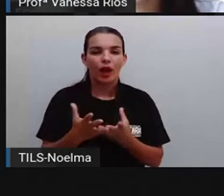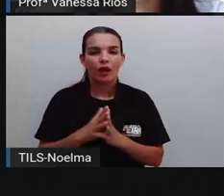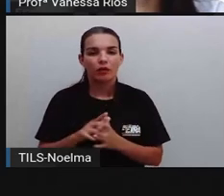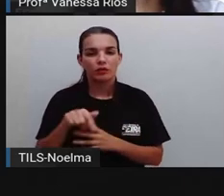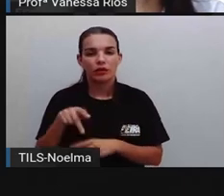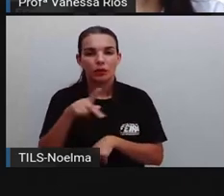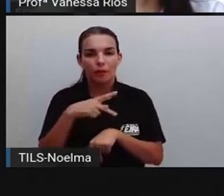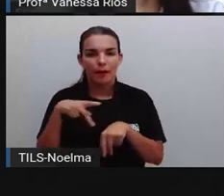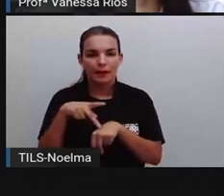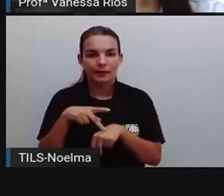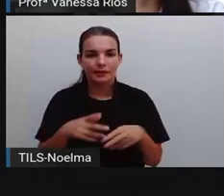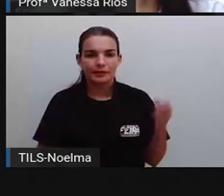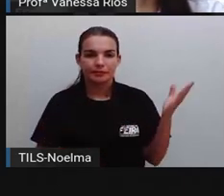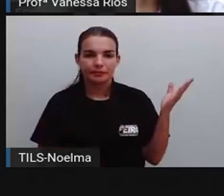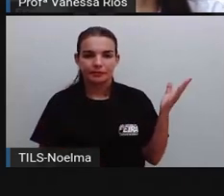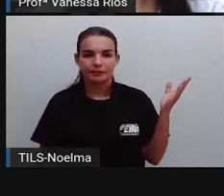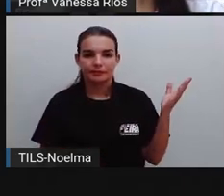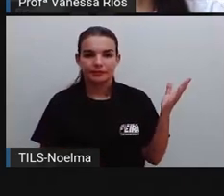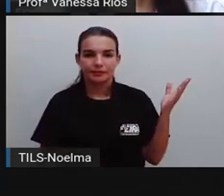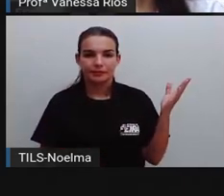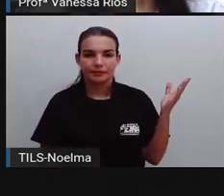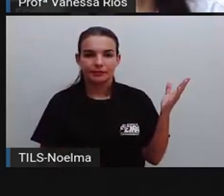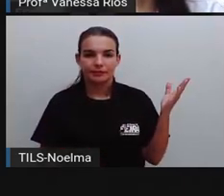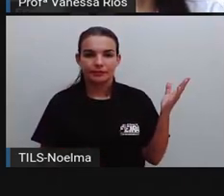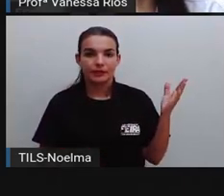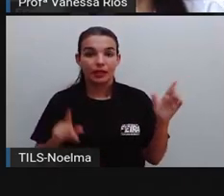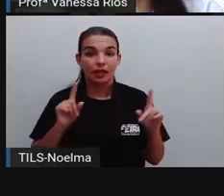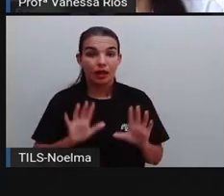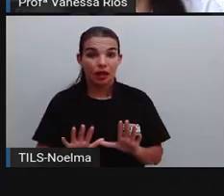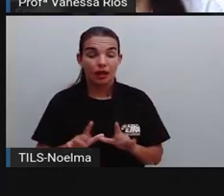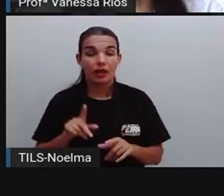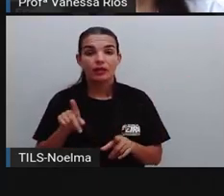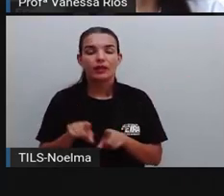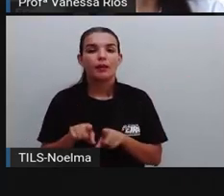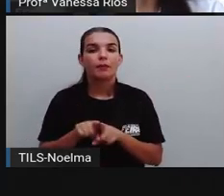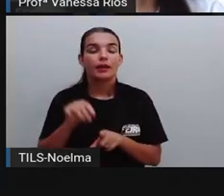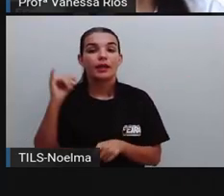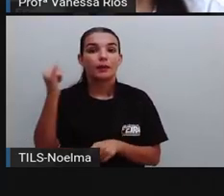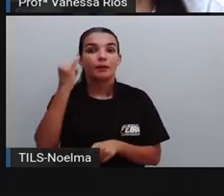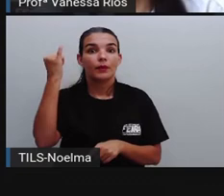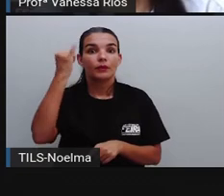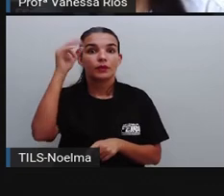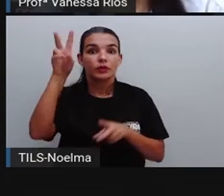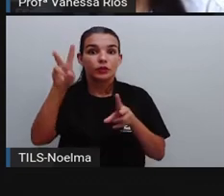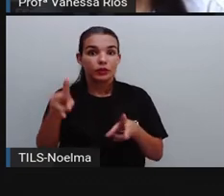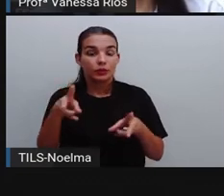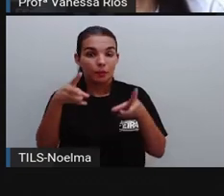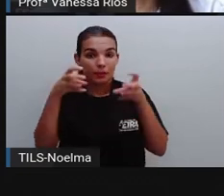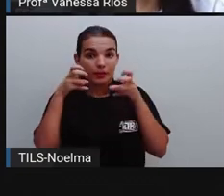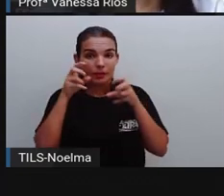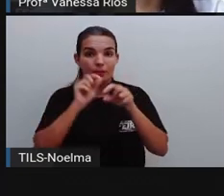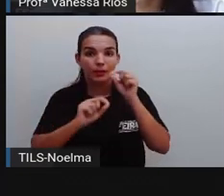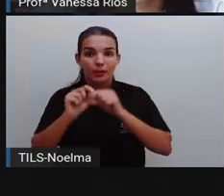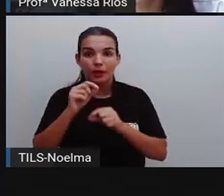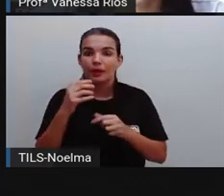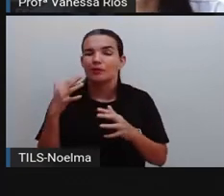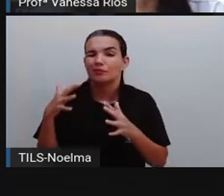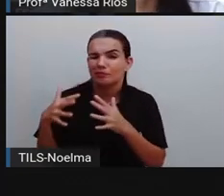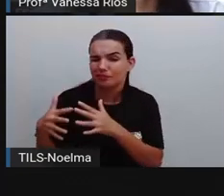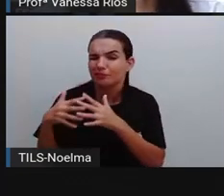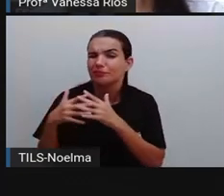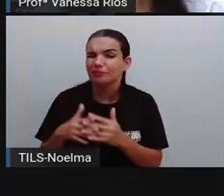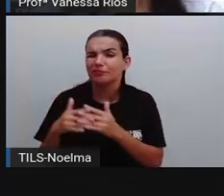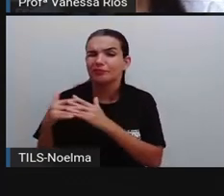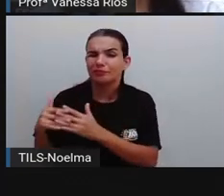nosso país. Algo que é importante a gente refletir ao percebermos aí a crise hídrica que o